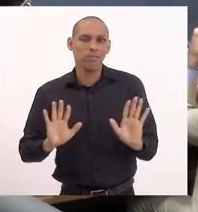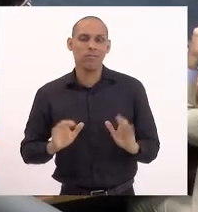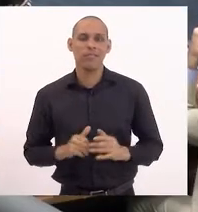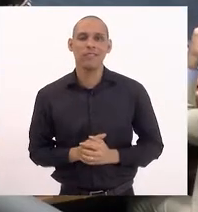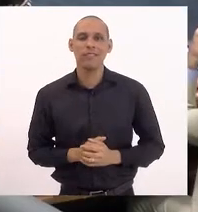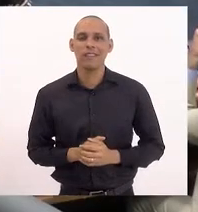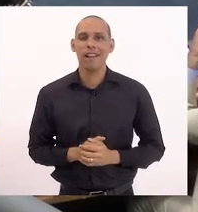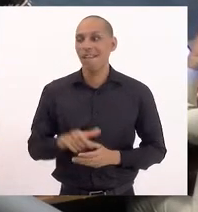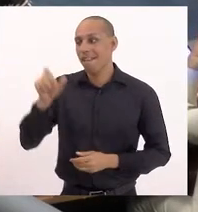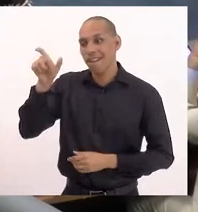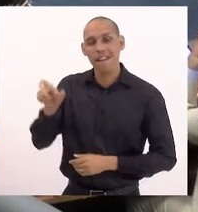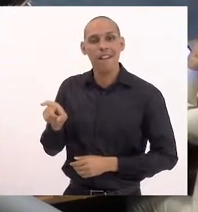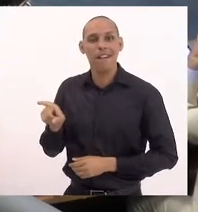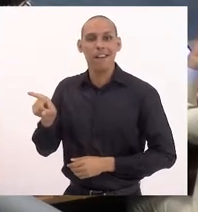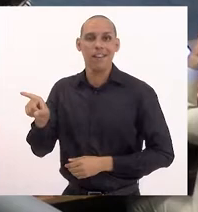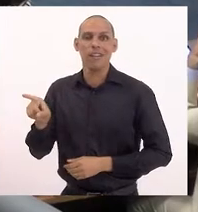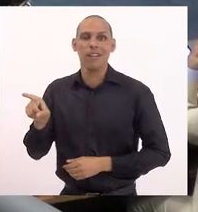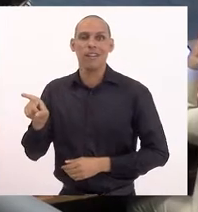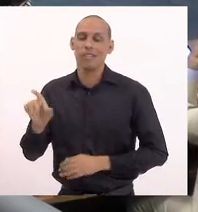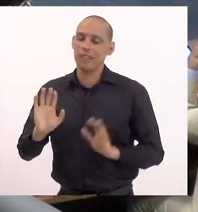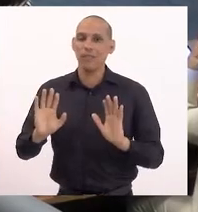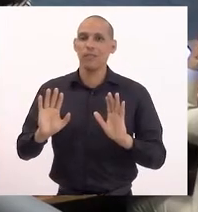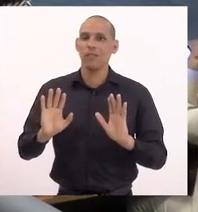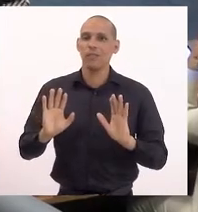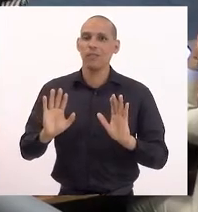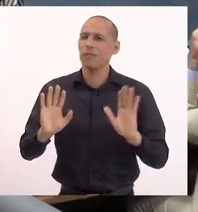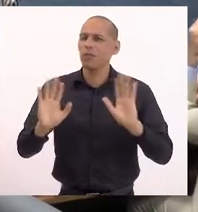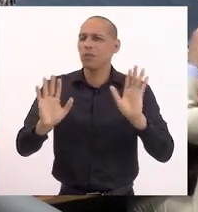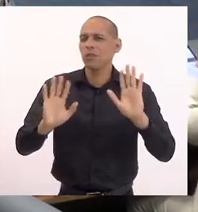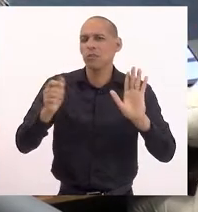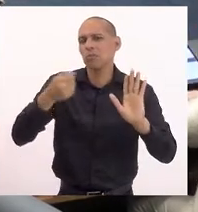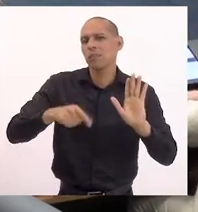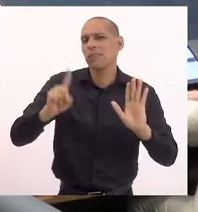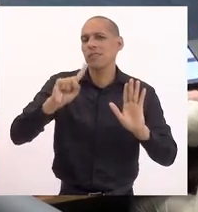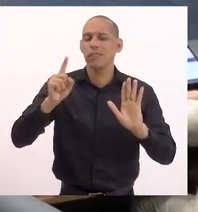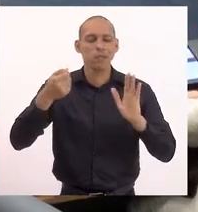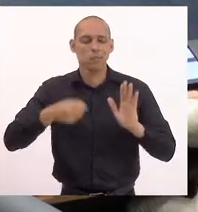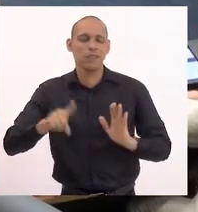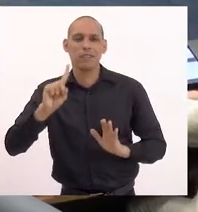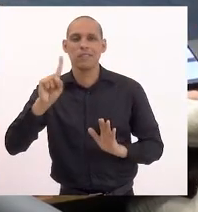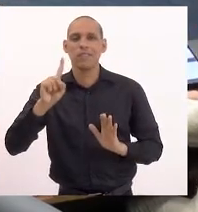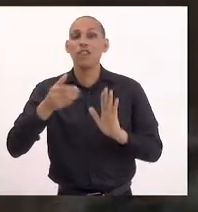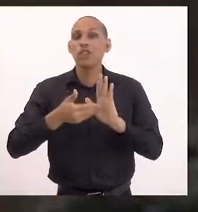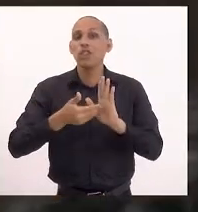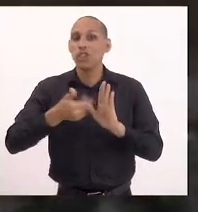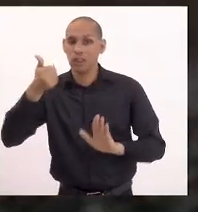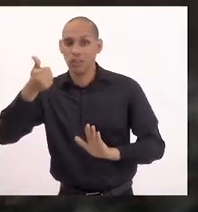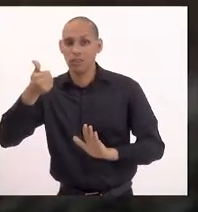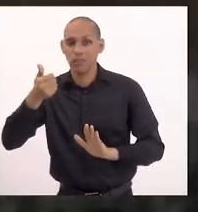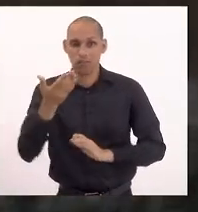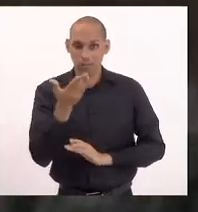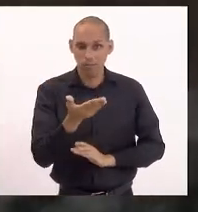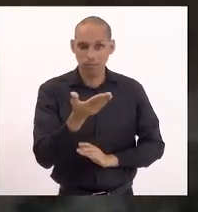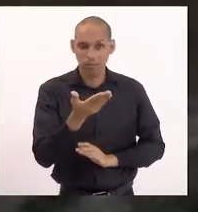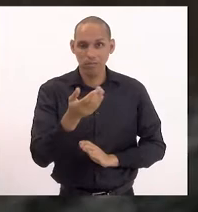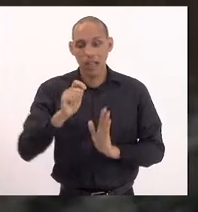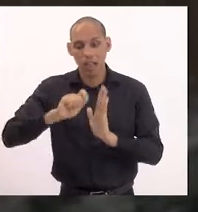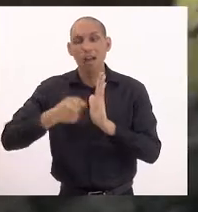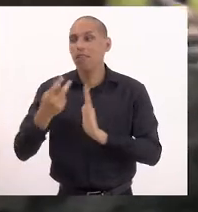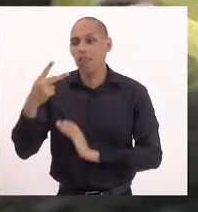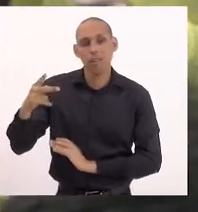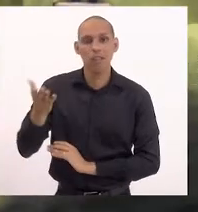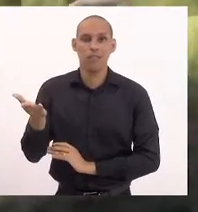Ela, ela... Não, não precisa. precisa. retira esse, e assina o dela.